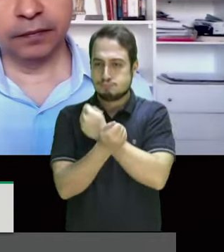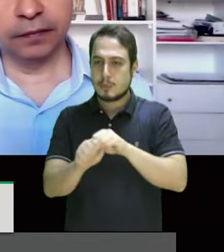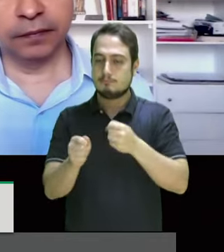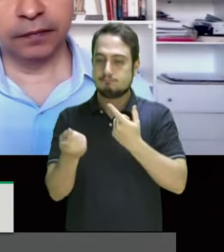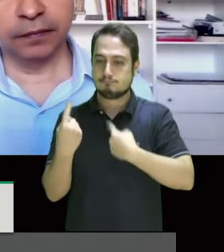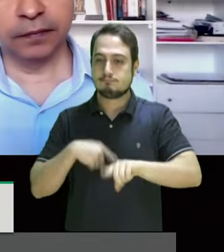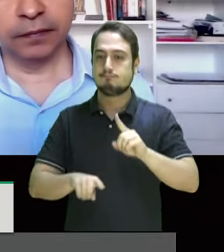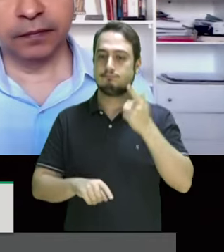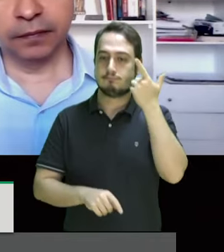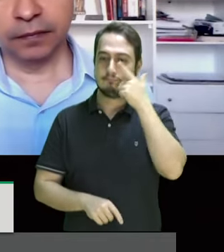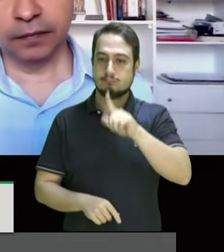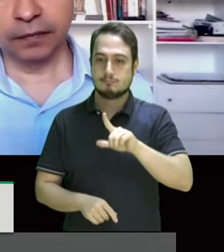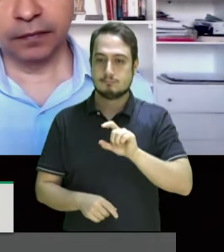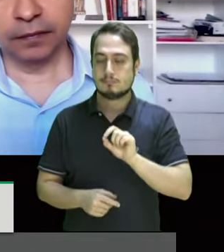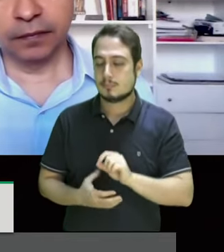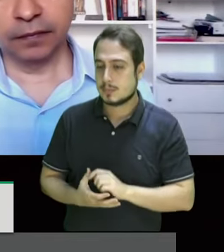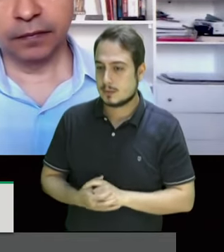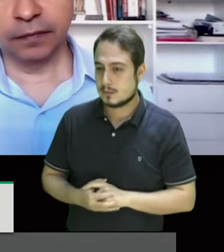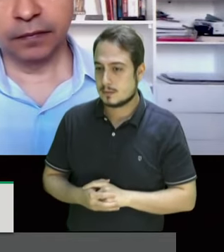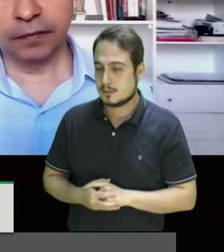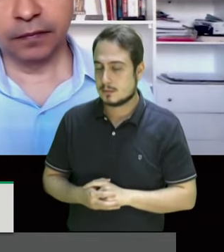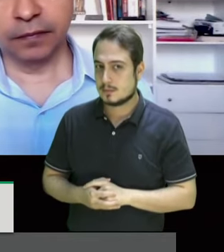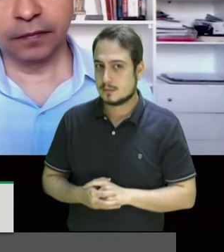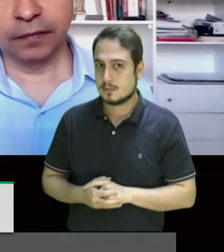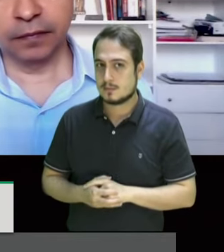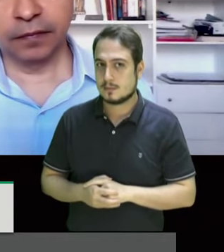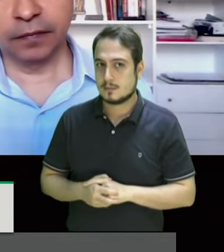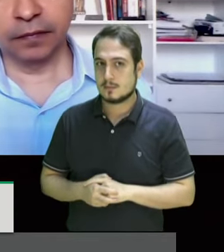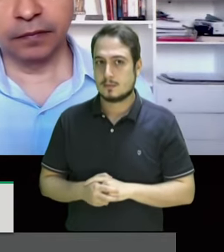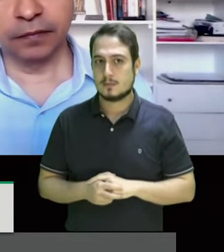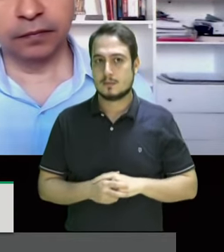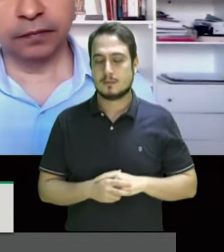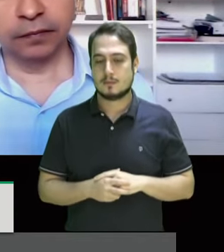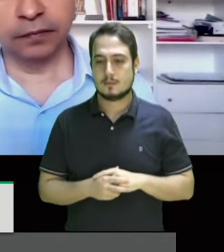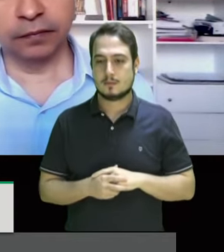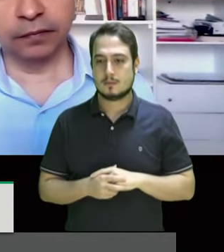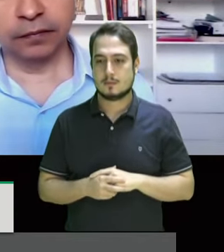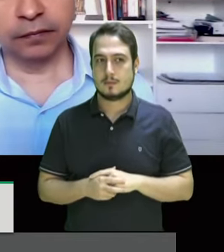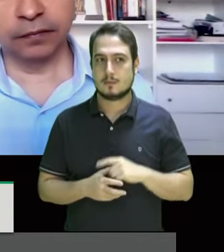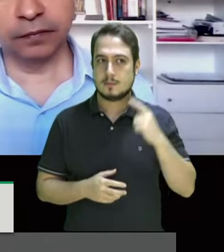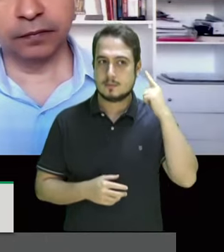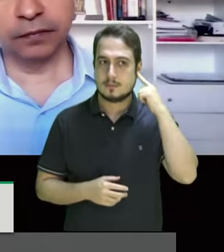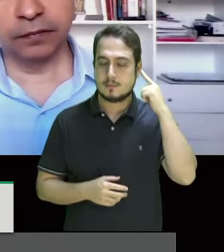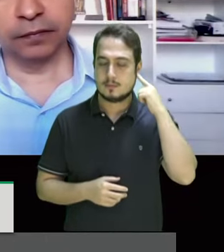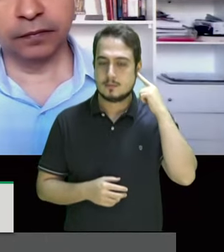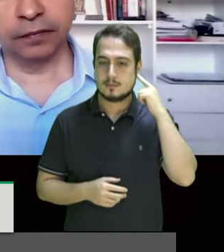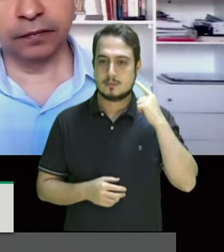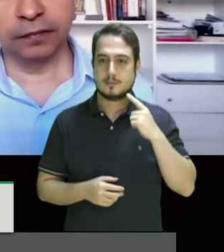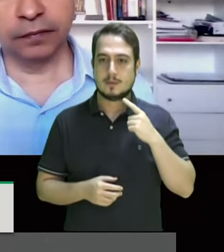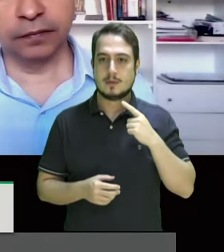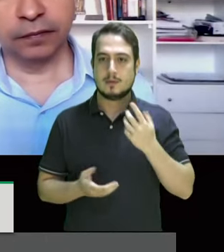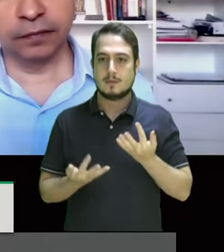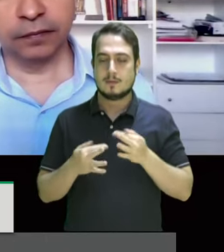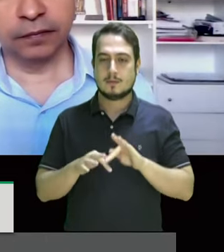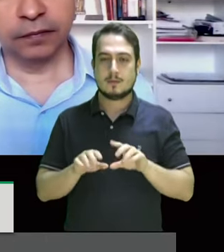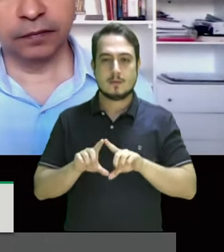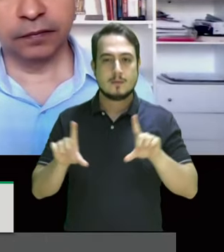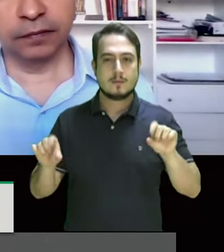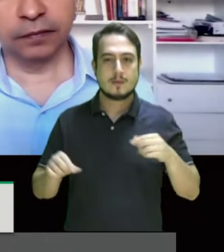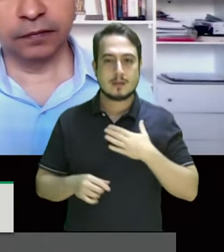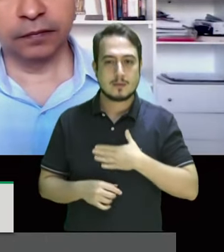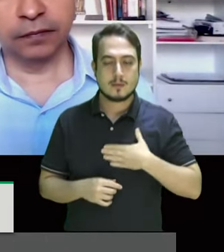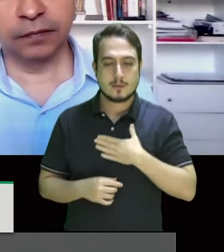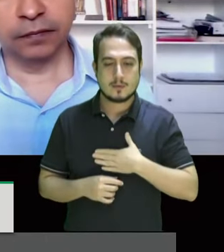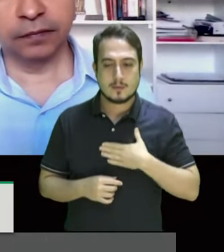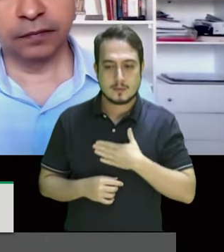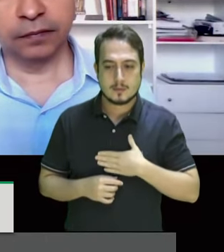ancestrais em condições muito piores espelhistas invitaram que nós espelhamos um saúdo a todos e todas e encerro com uma frase que gosto muito de dizer